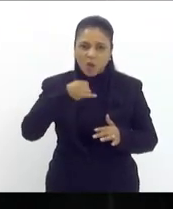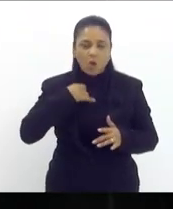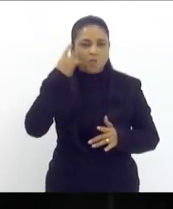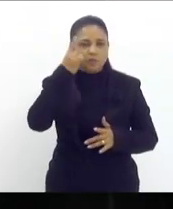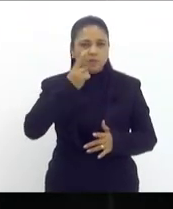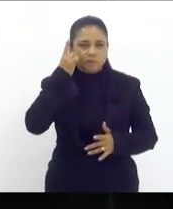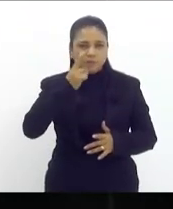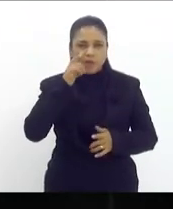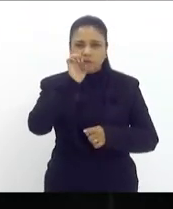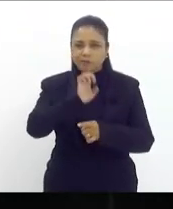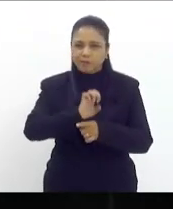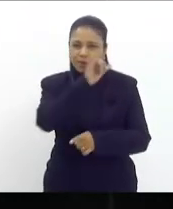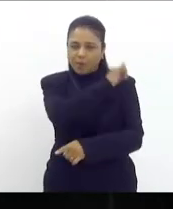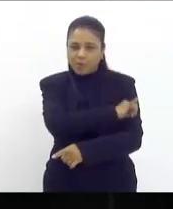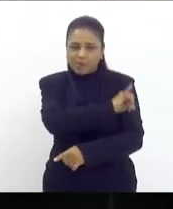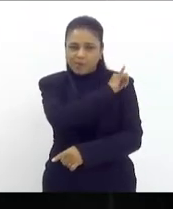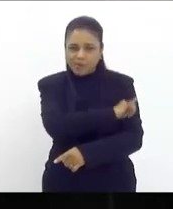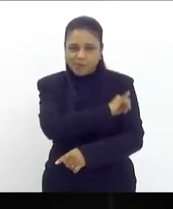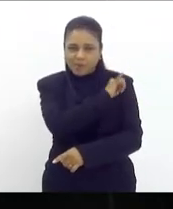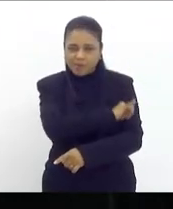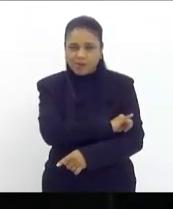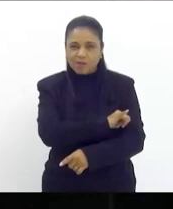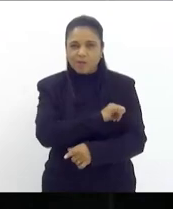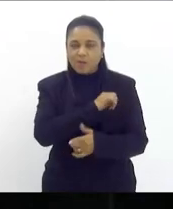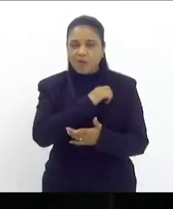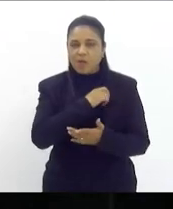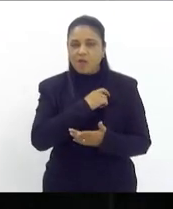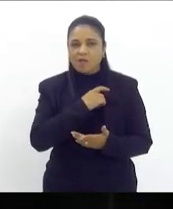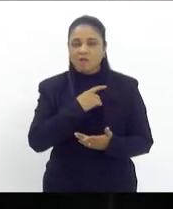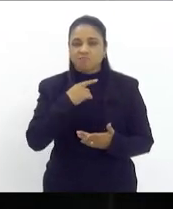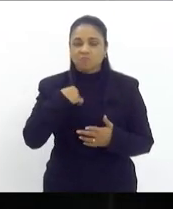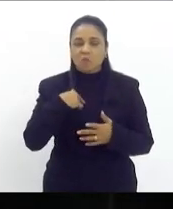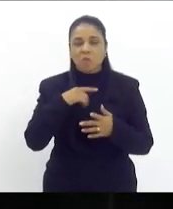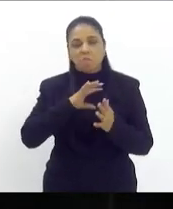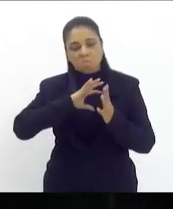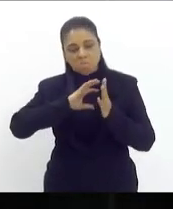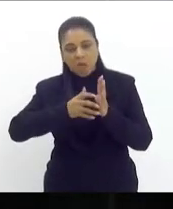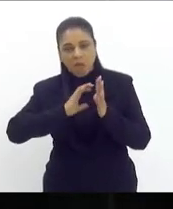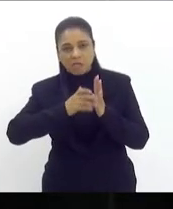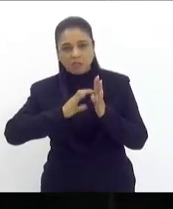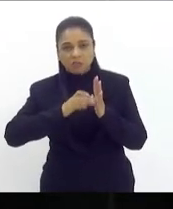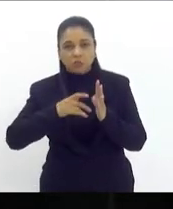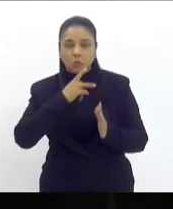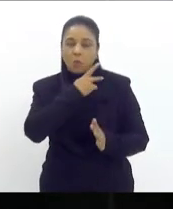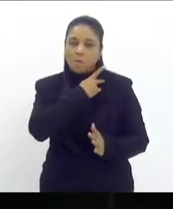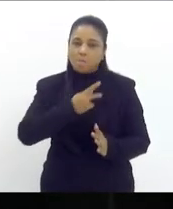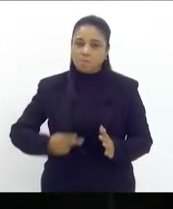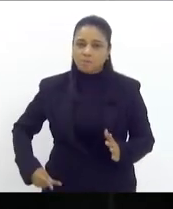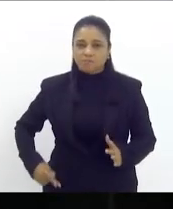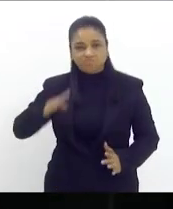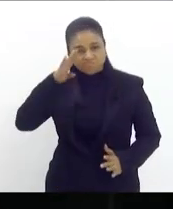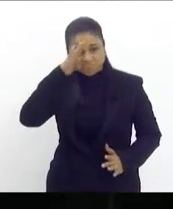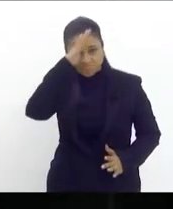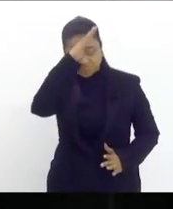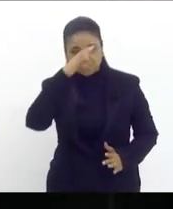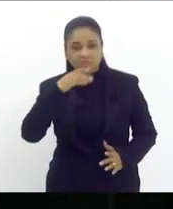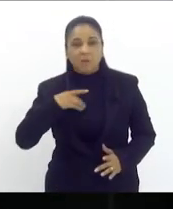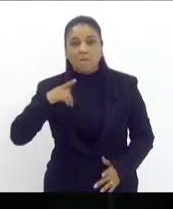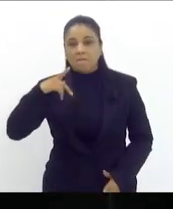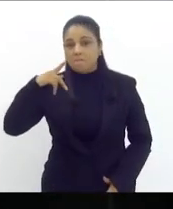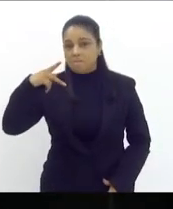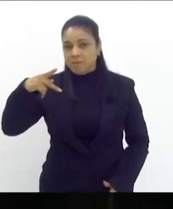estadual pelo Rio de Janeiro enquanto pertencente ao partido do presidente Jair Messias Bolsonaro PL